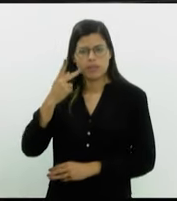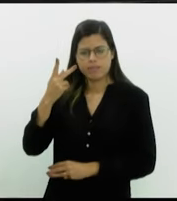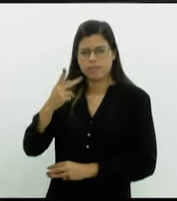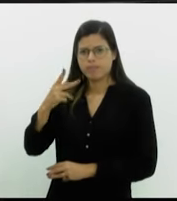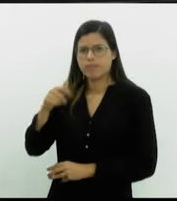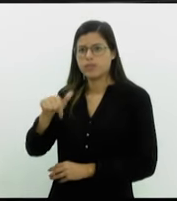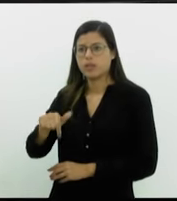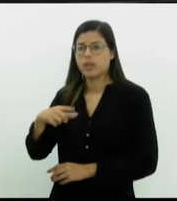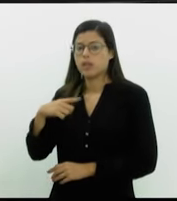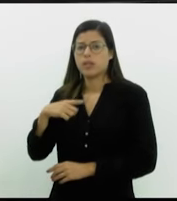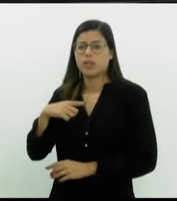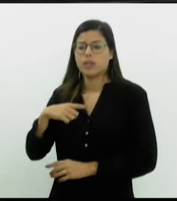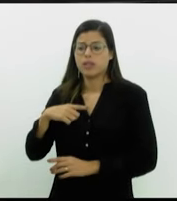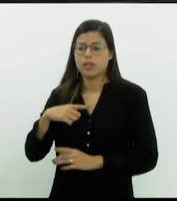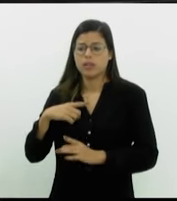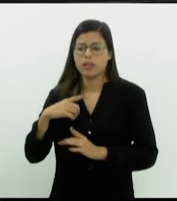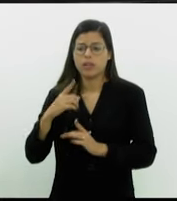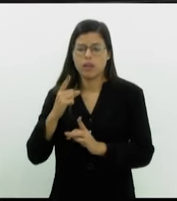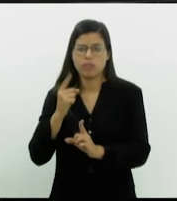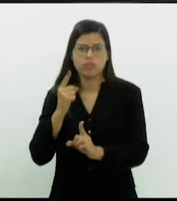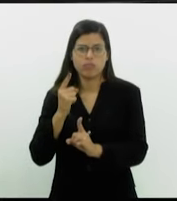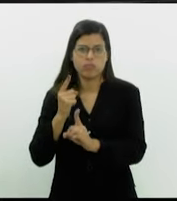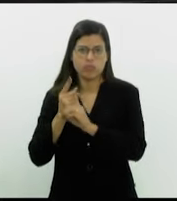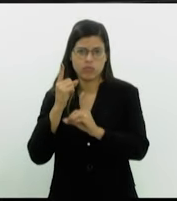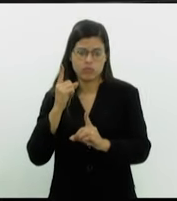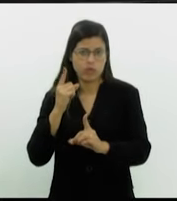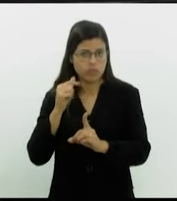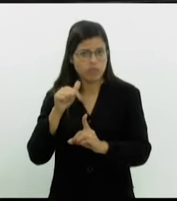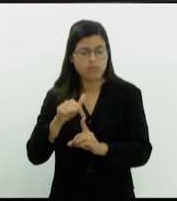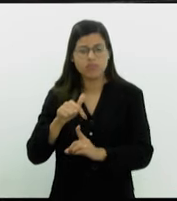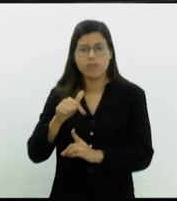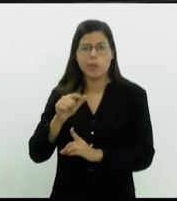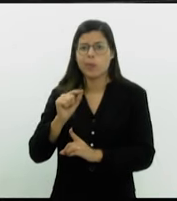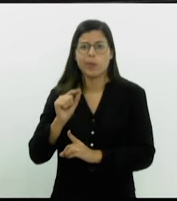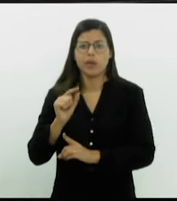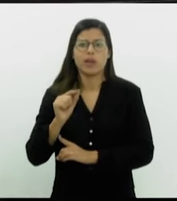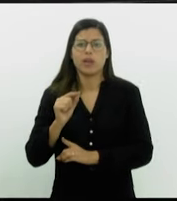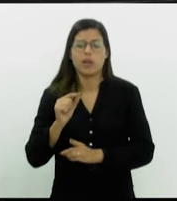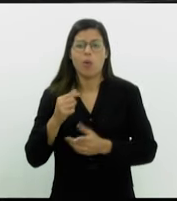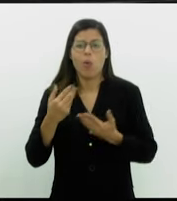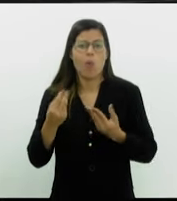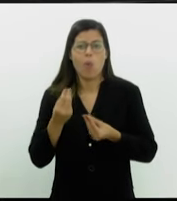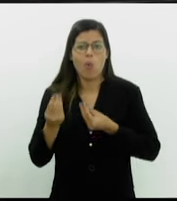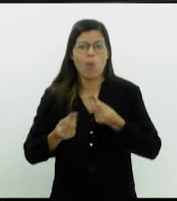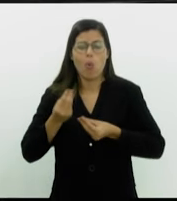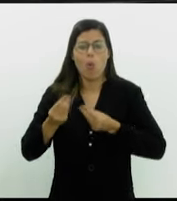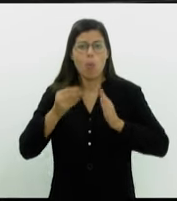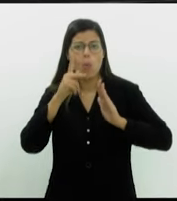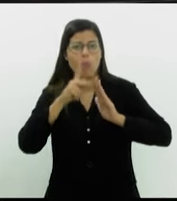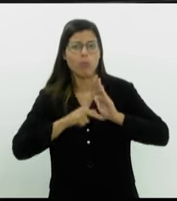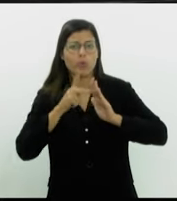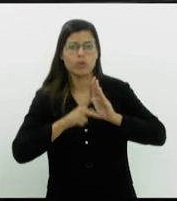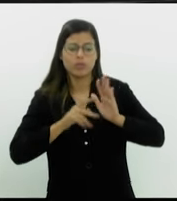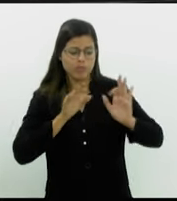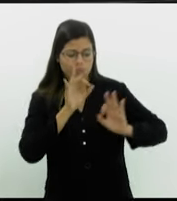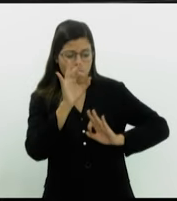um diagnóstico exatamente de qual será o plano de contingência,